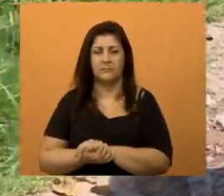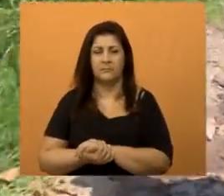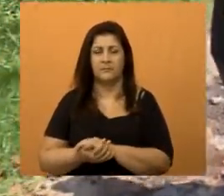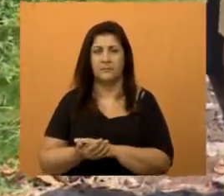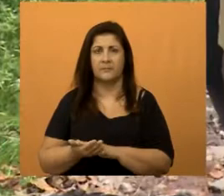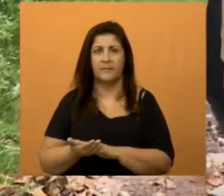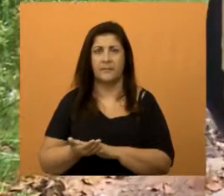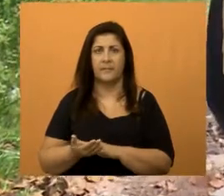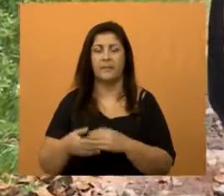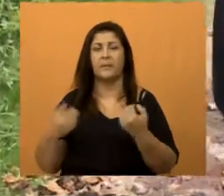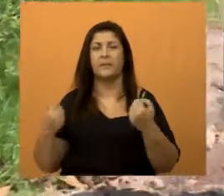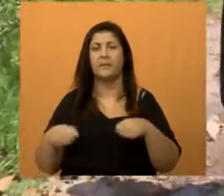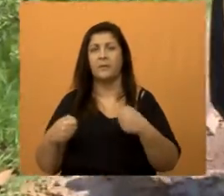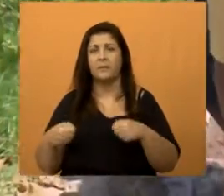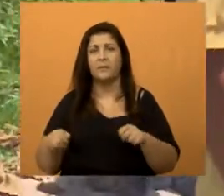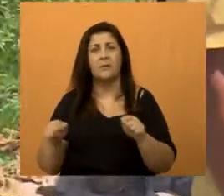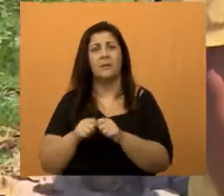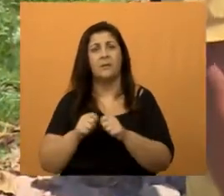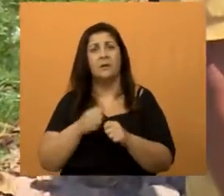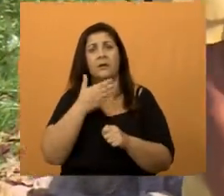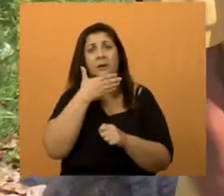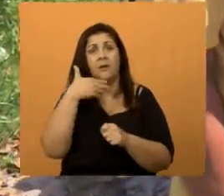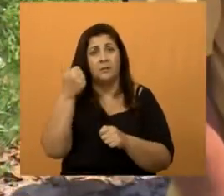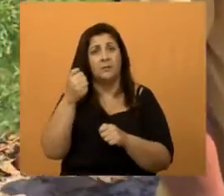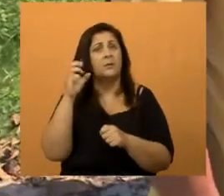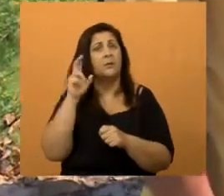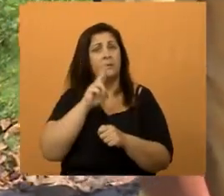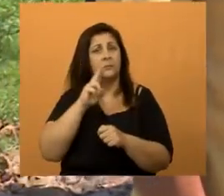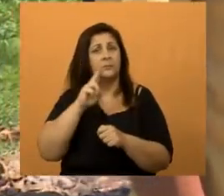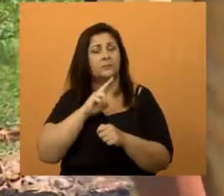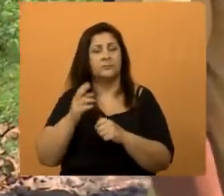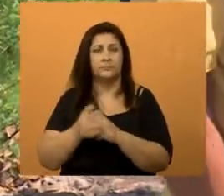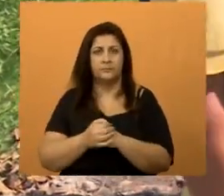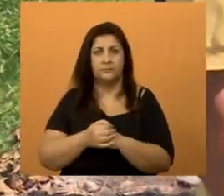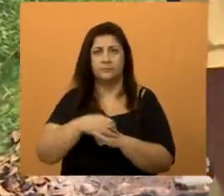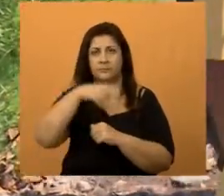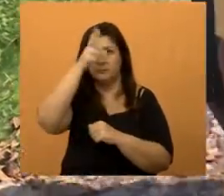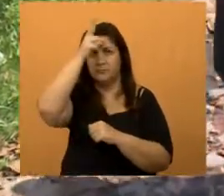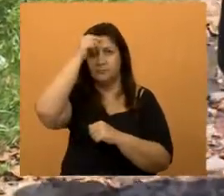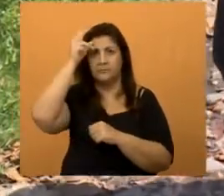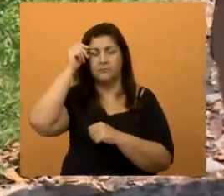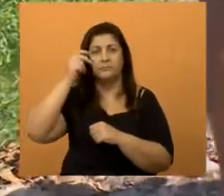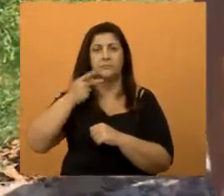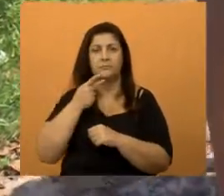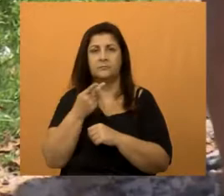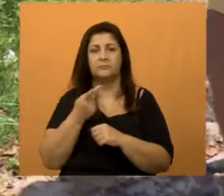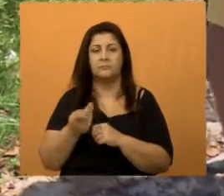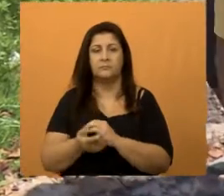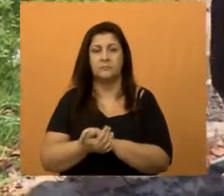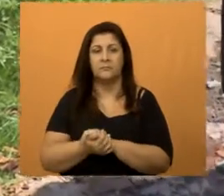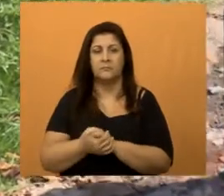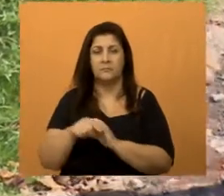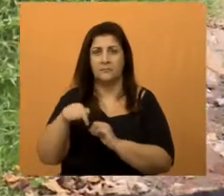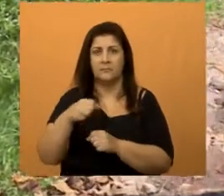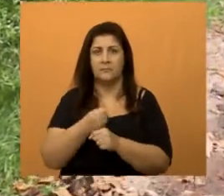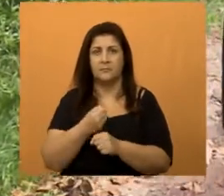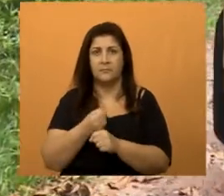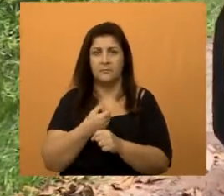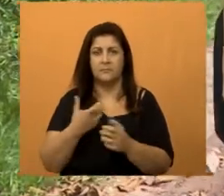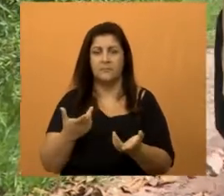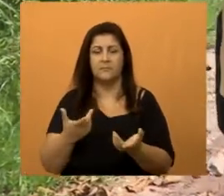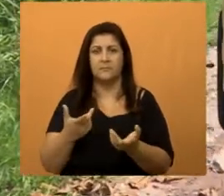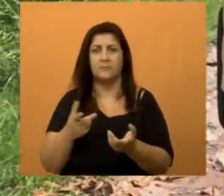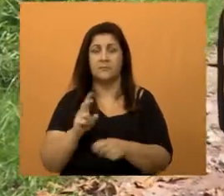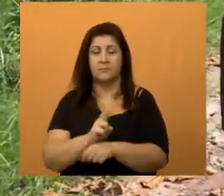infelizmente está precisando de melhoria e com urgência, né? O prefeito Isaías disse na rádio que esse ano vai terminar o